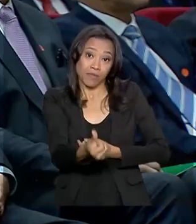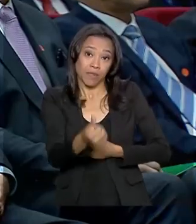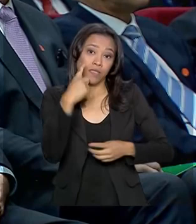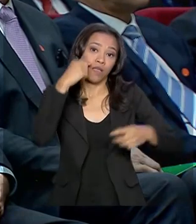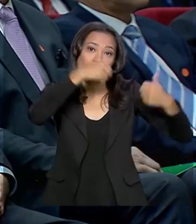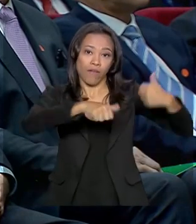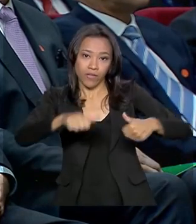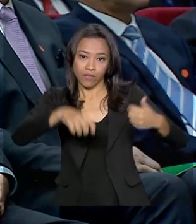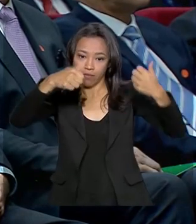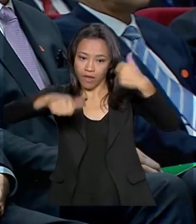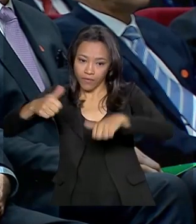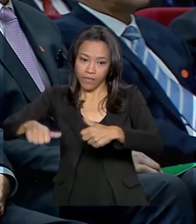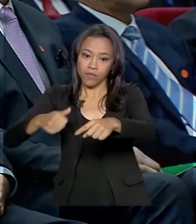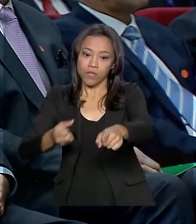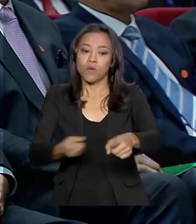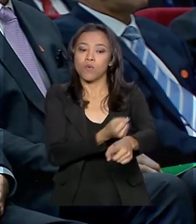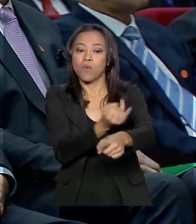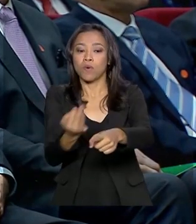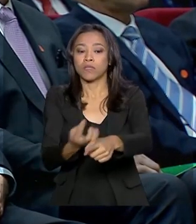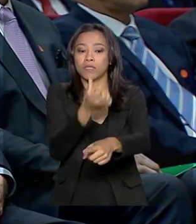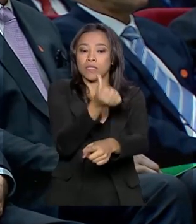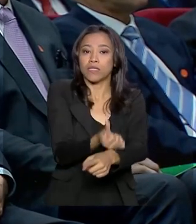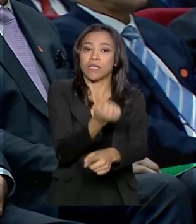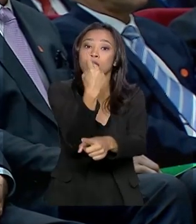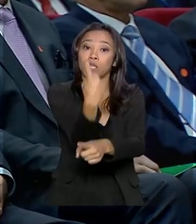participaram 61 empresas.